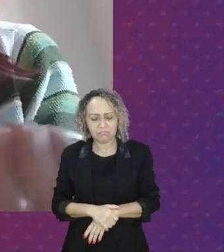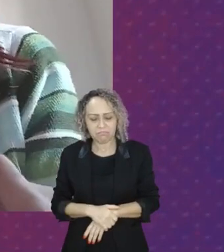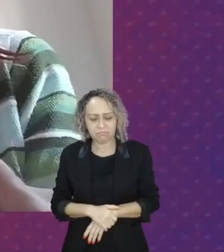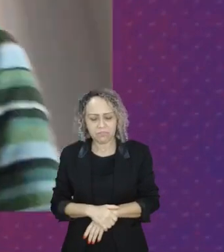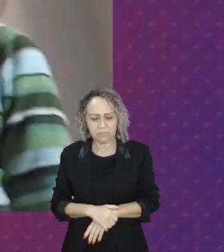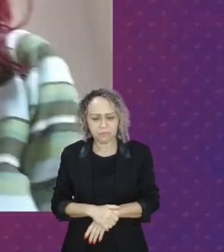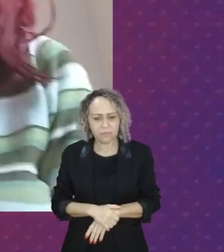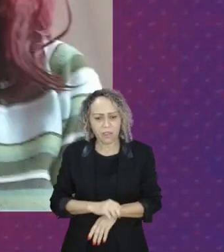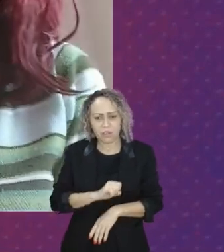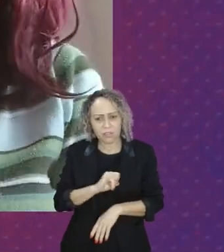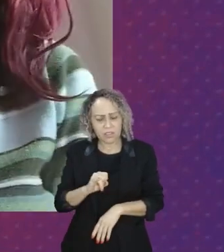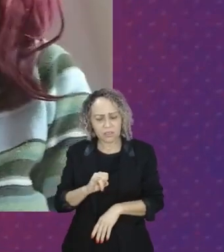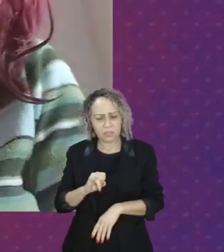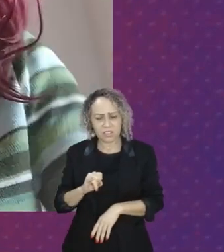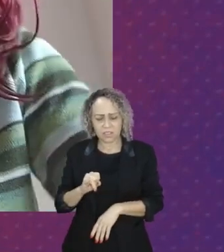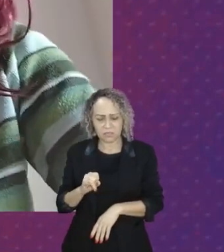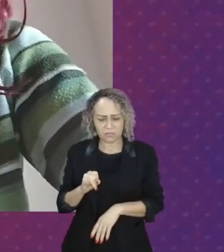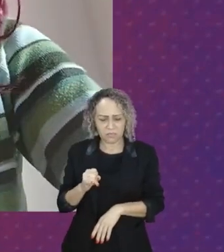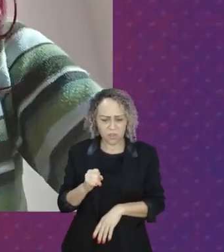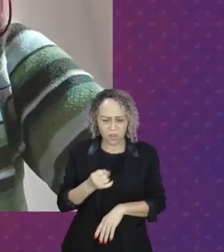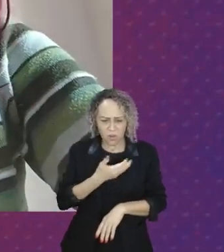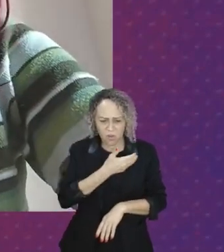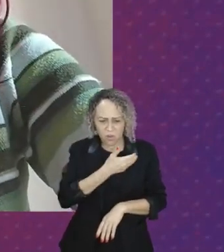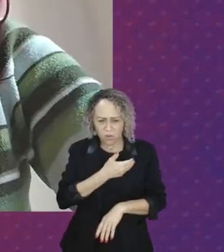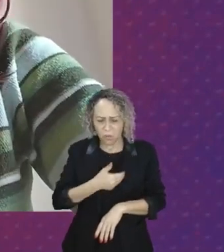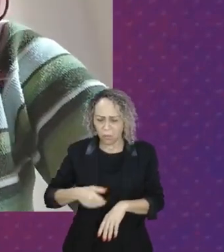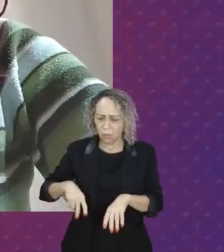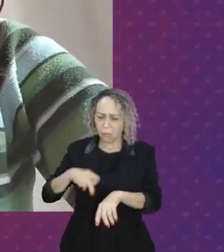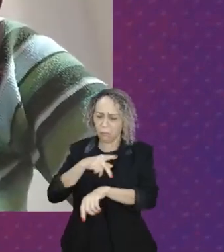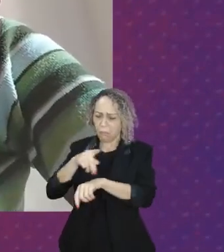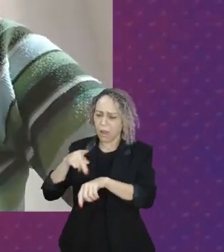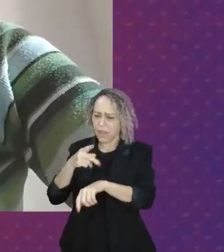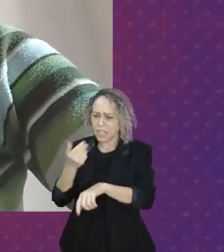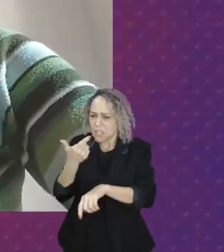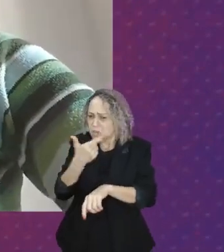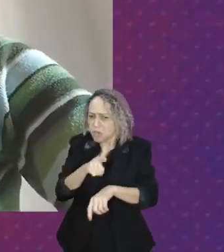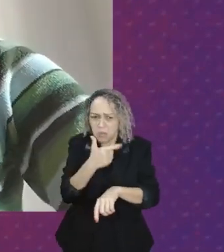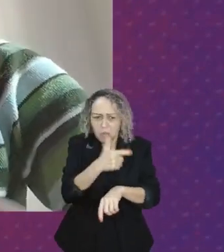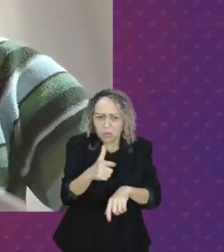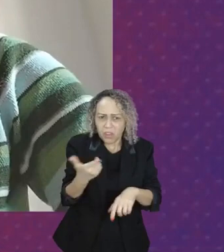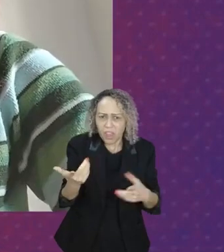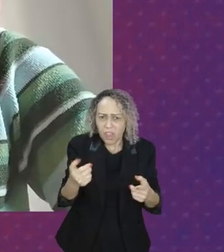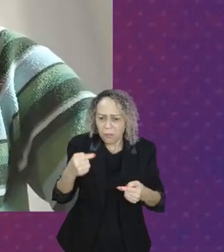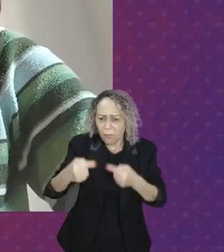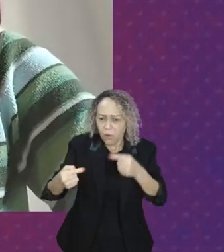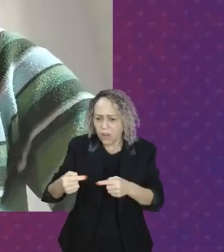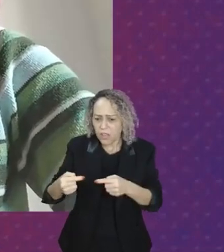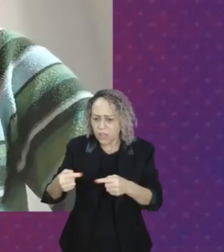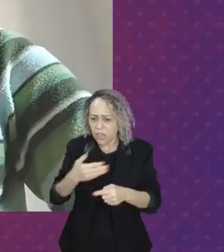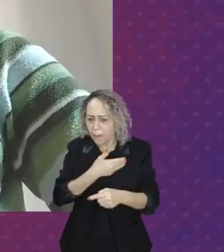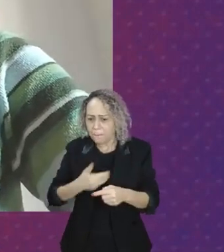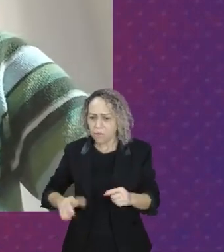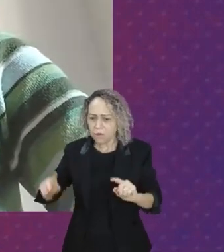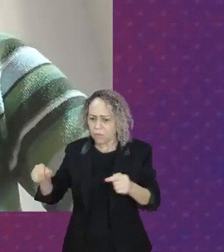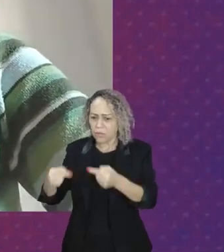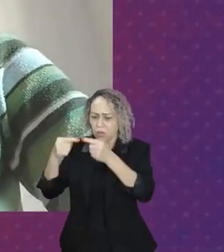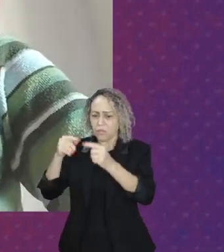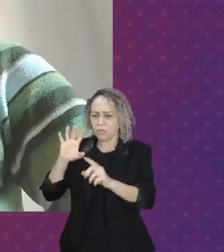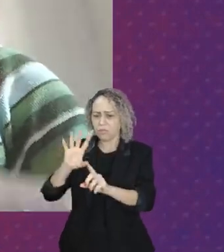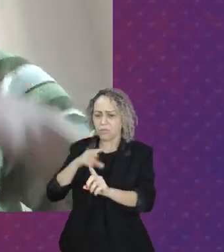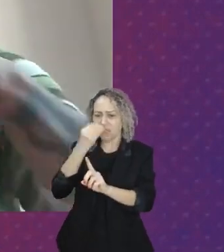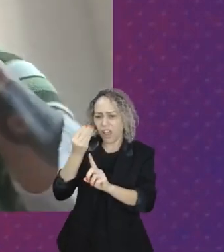isso vai ficar cada vez mais difícil as mulheres terem um destaque enquanto artistas também.